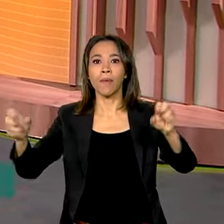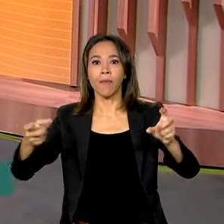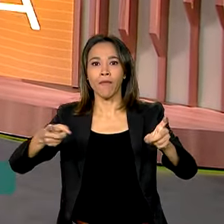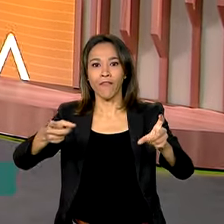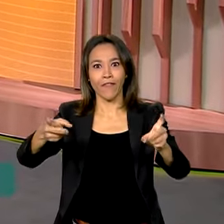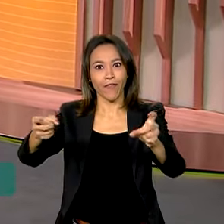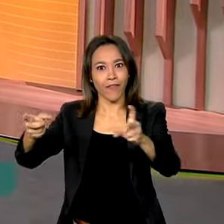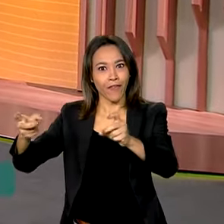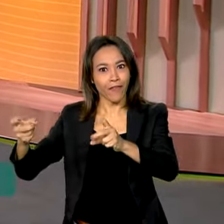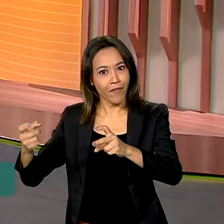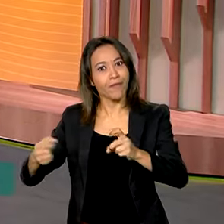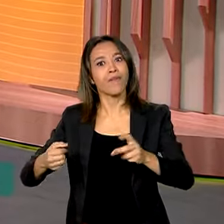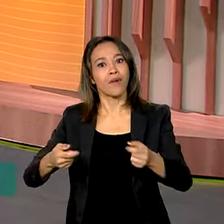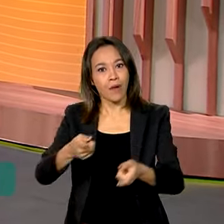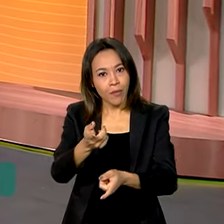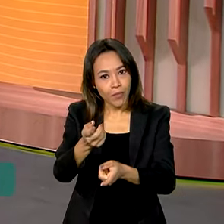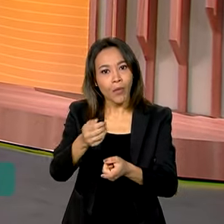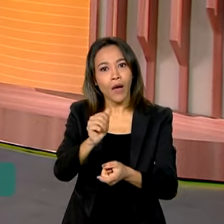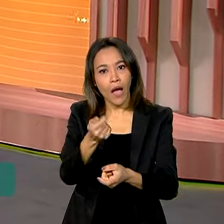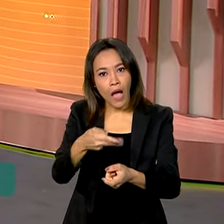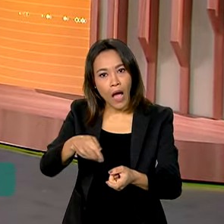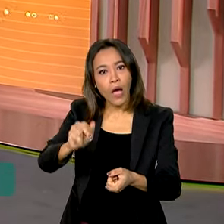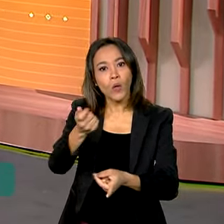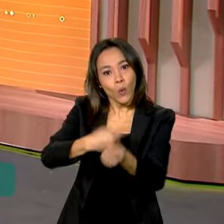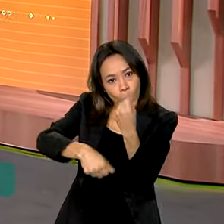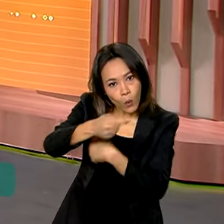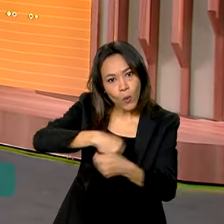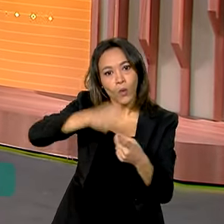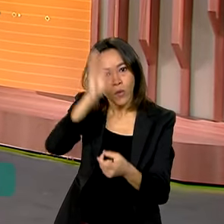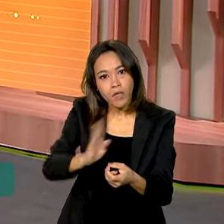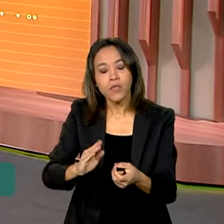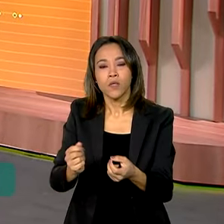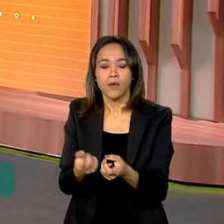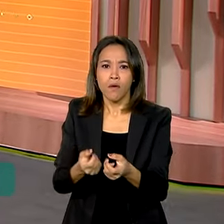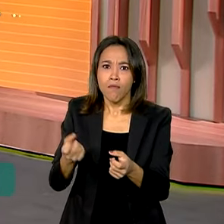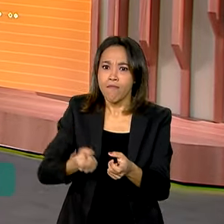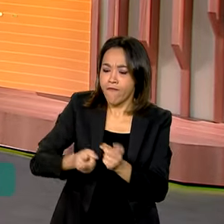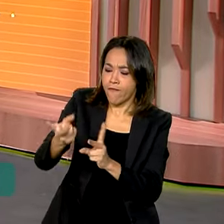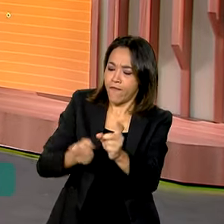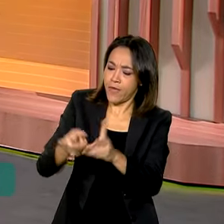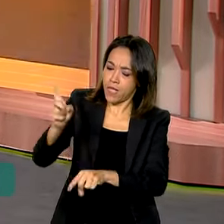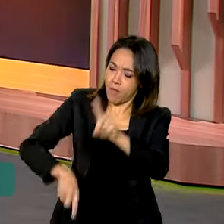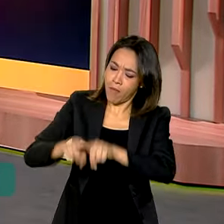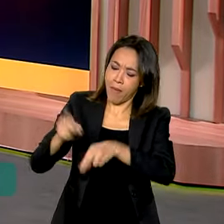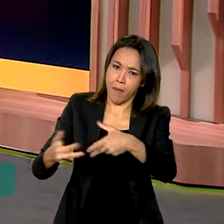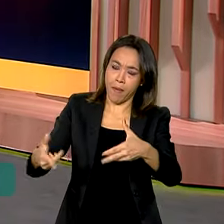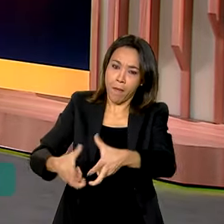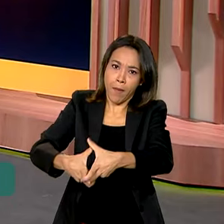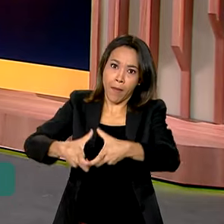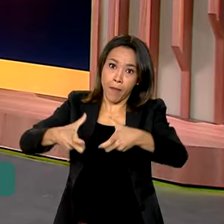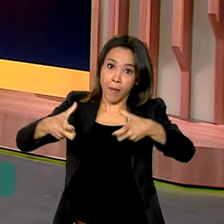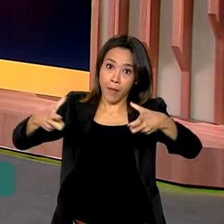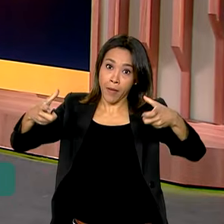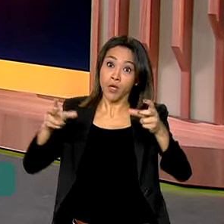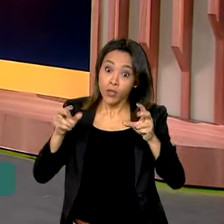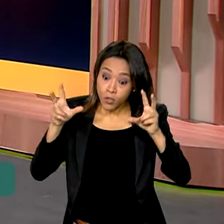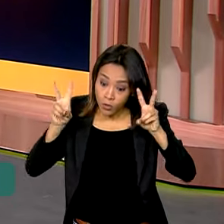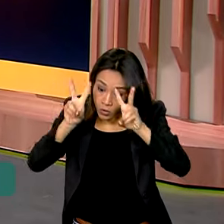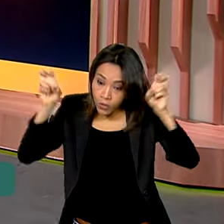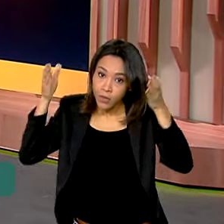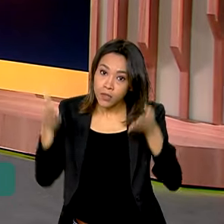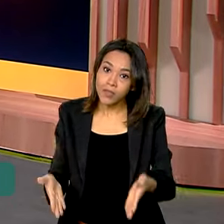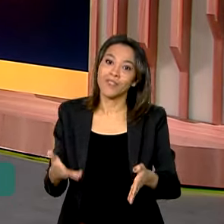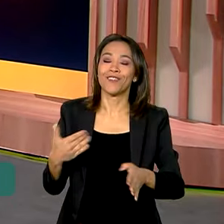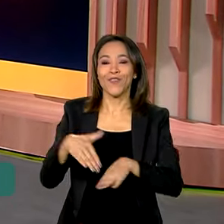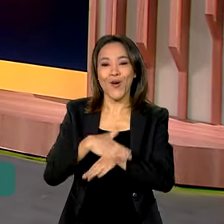agronegócio brasileiro, aumentando as exportações dos produtos nacionais. Sobre esse assunto, nós conversamos agora com